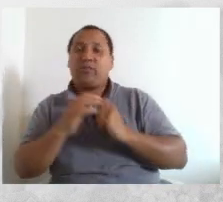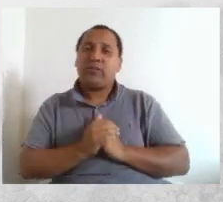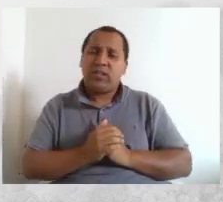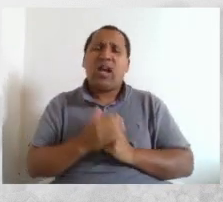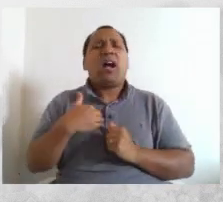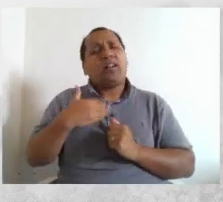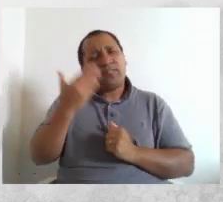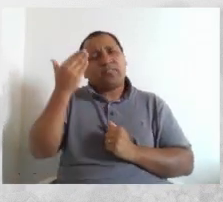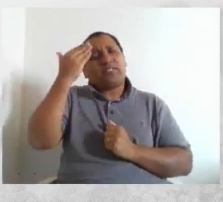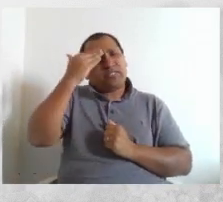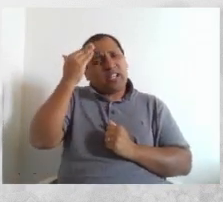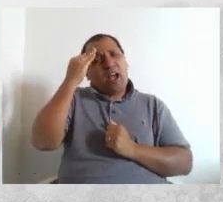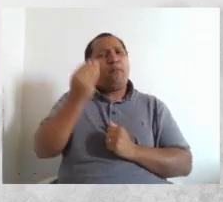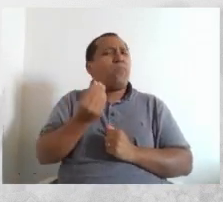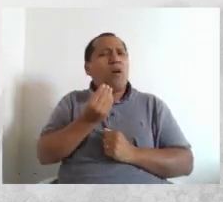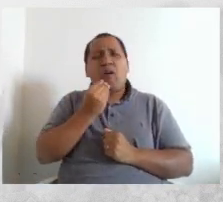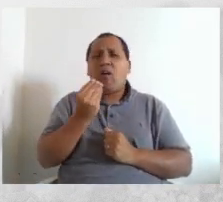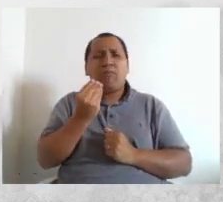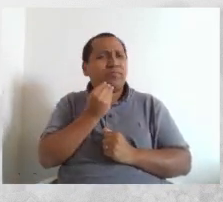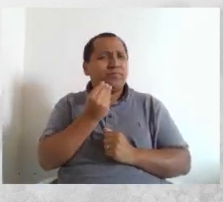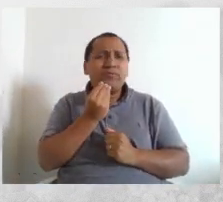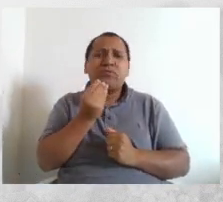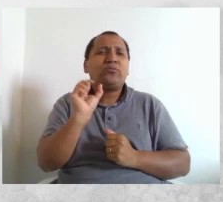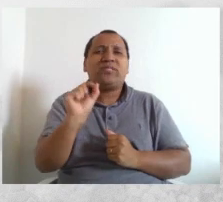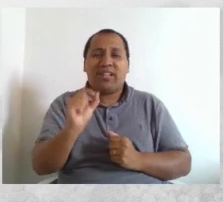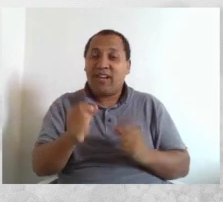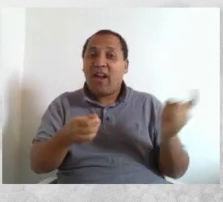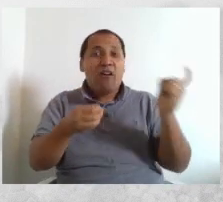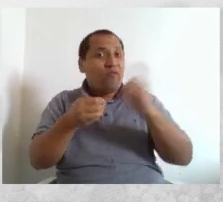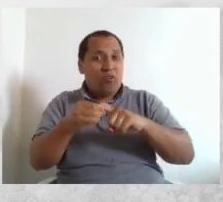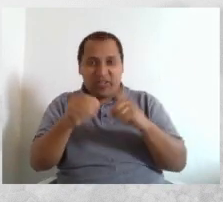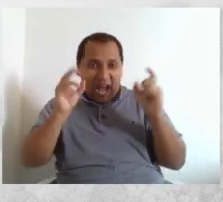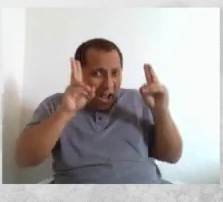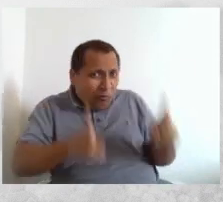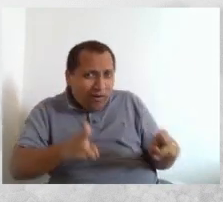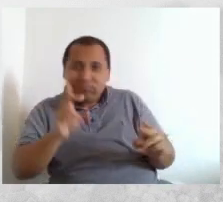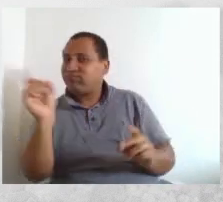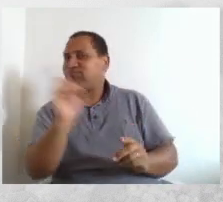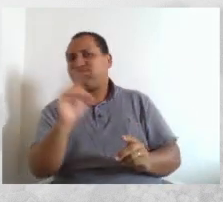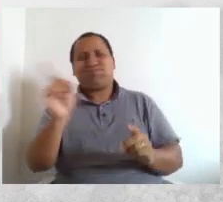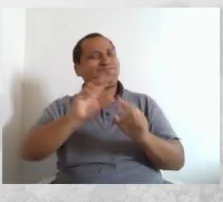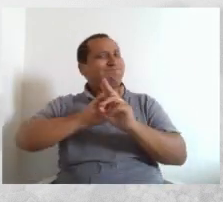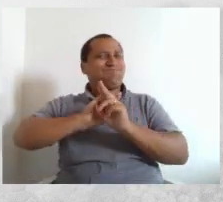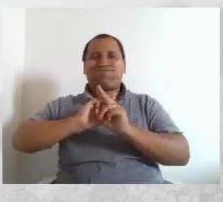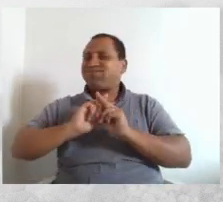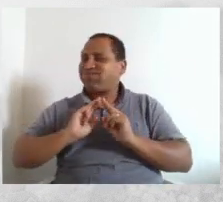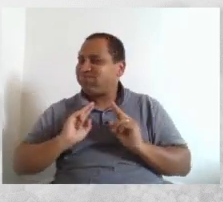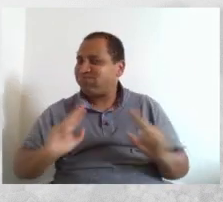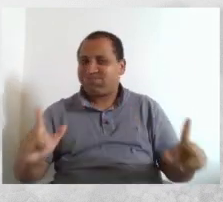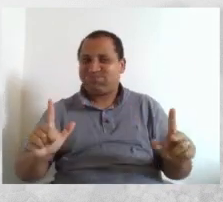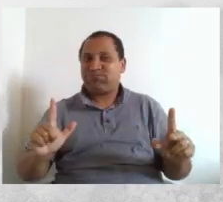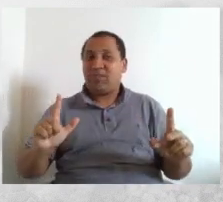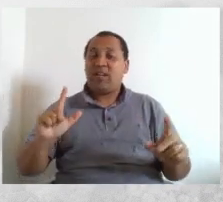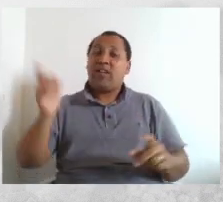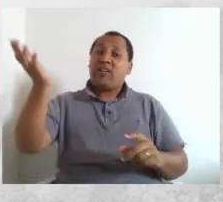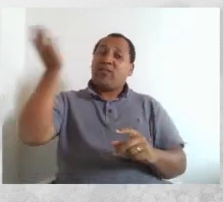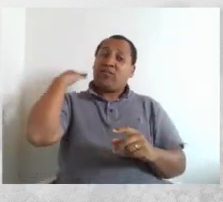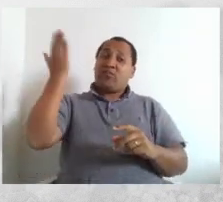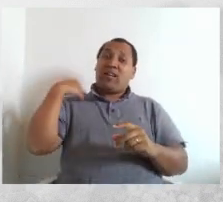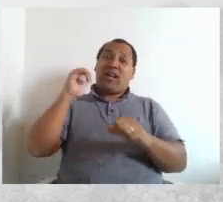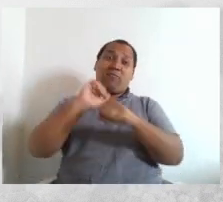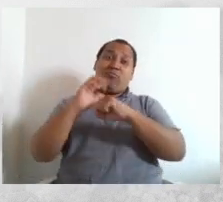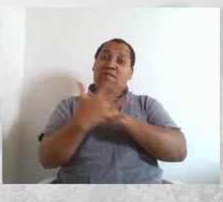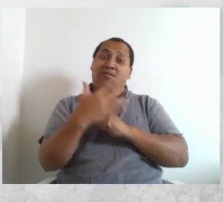que a gente tem que ter o entendimento de que o retorno, ele será diferente do que quando nós não